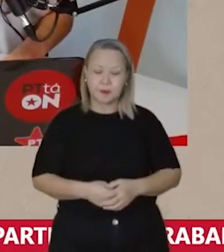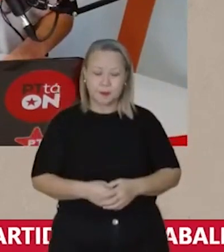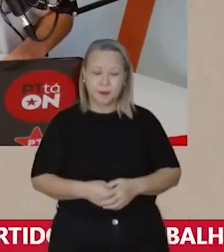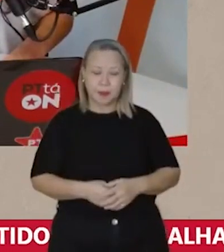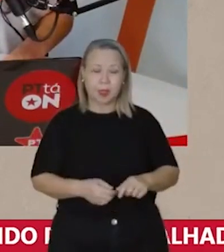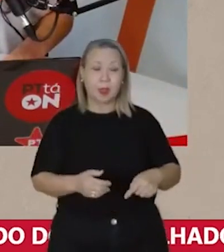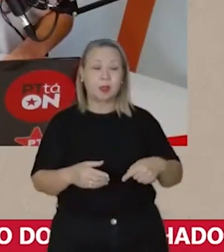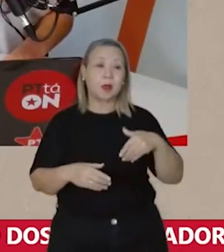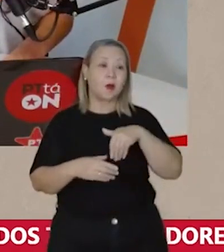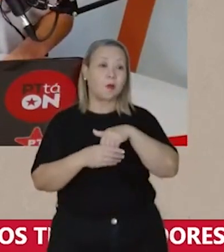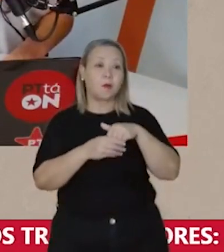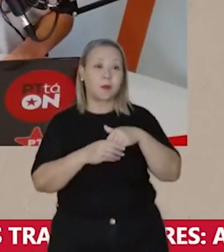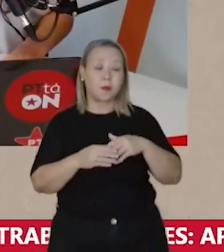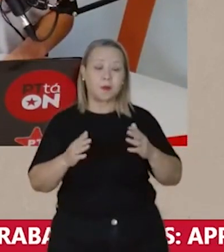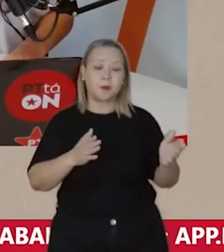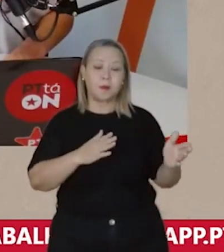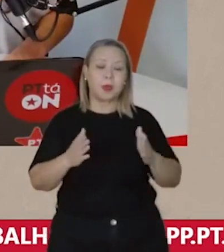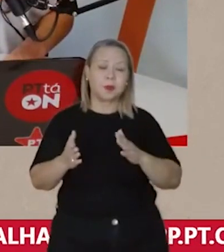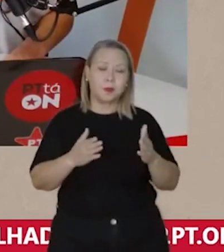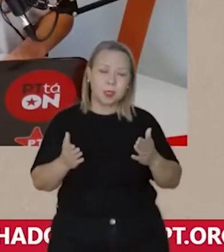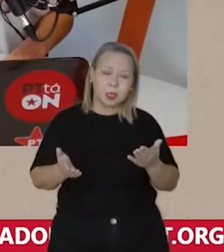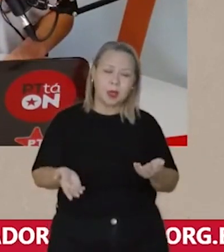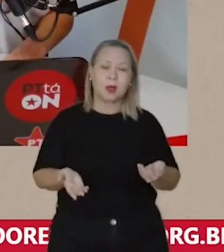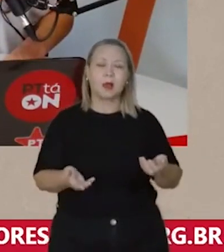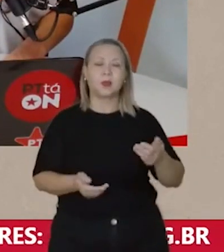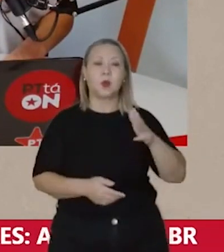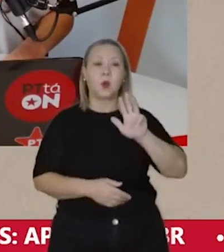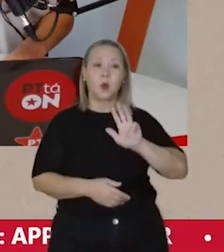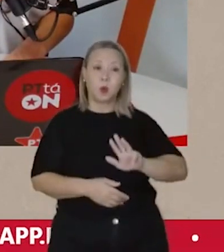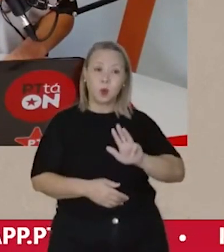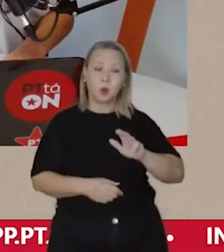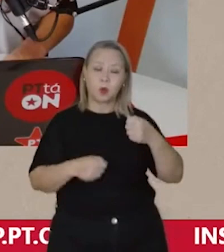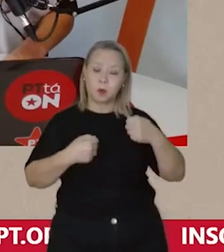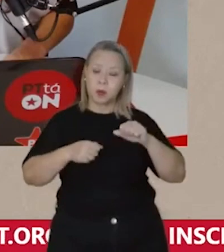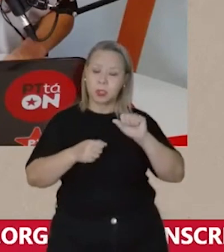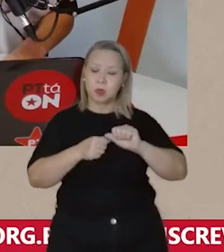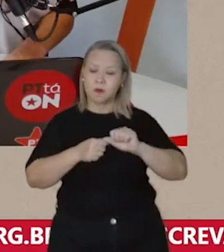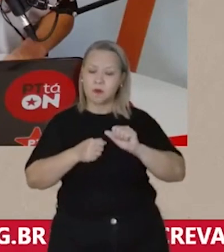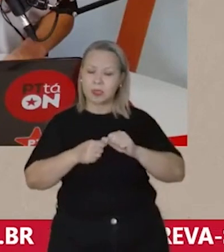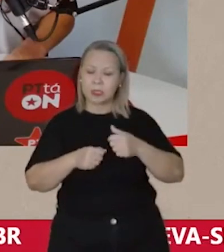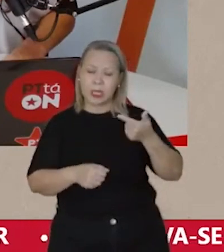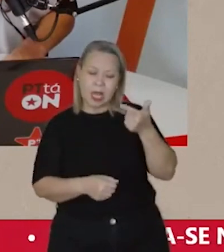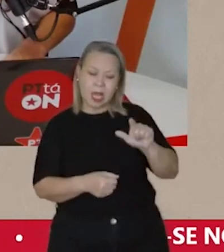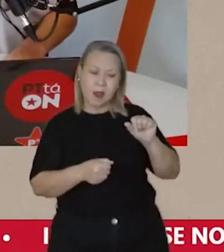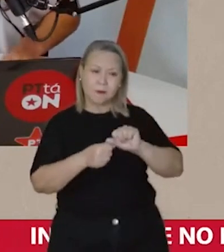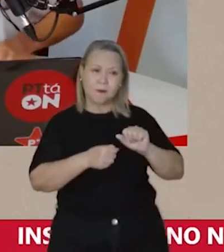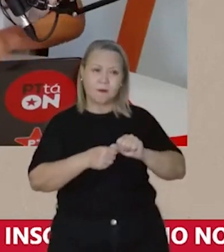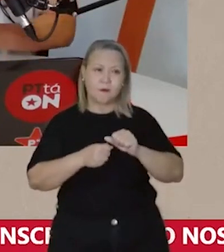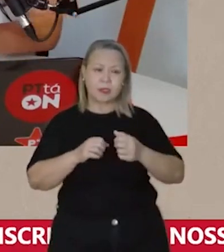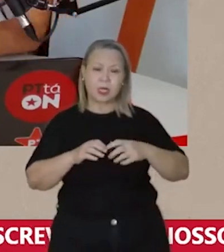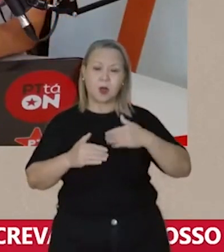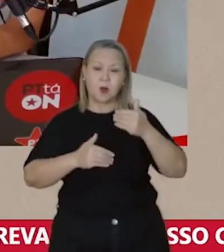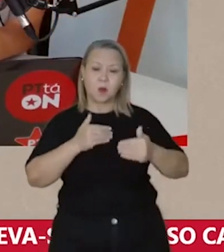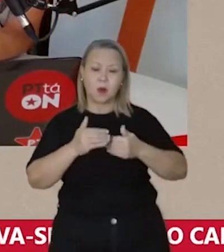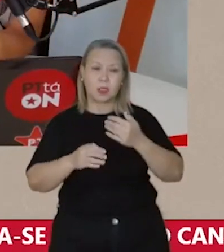que refazer todo o projeto de engenharia, teve que construir um processo de